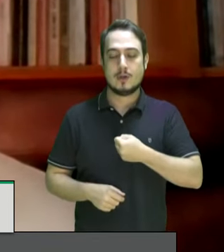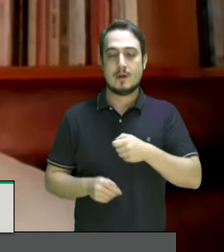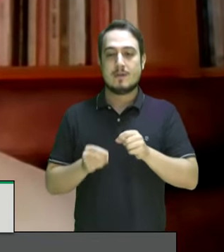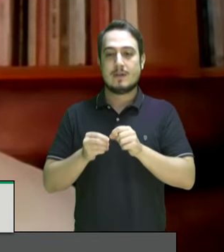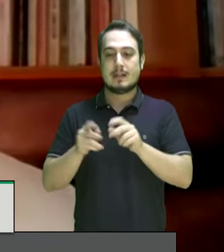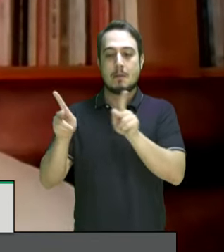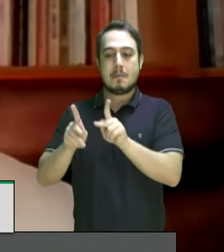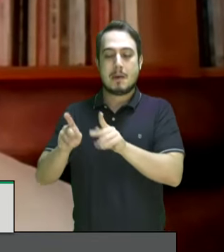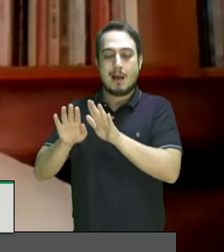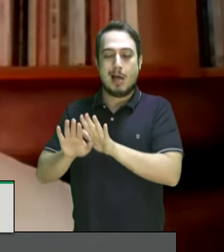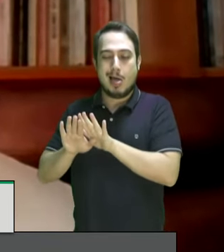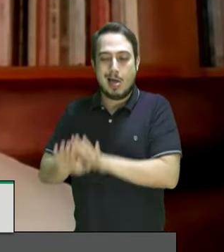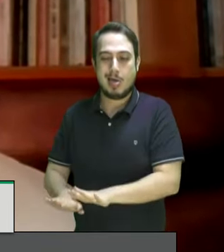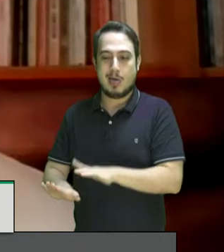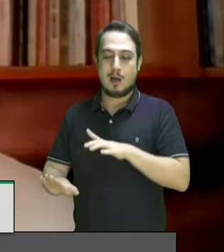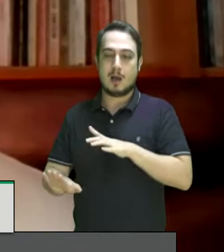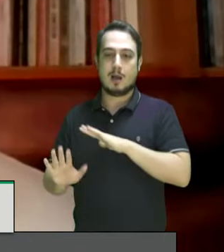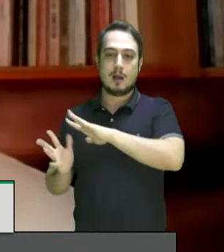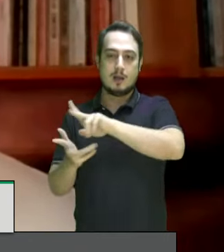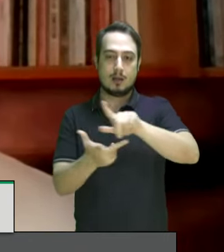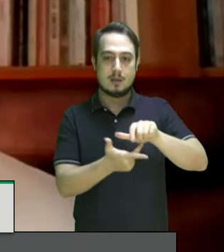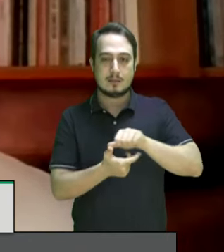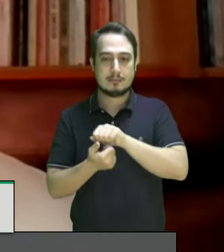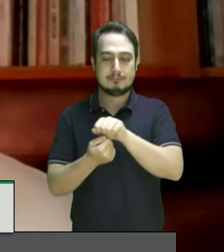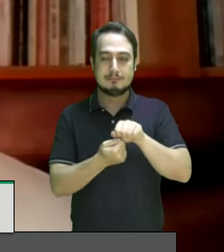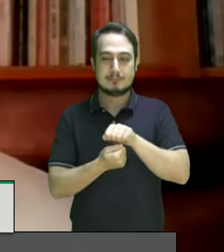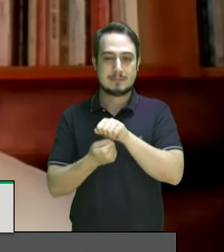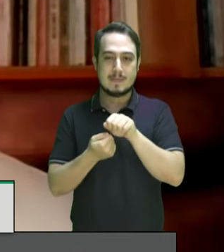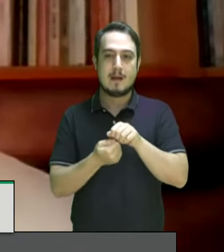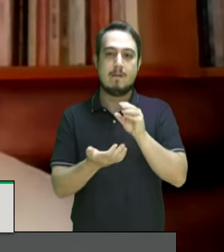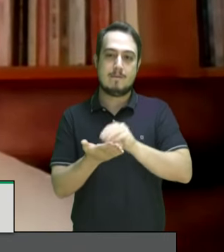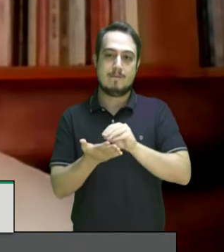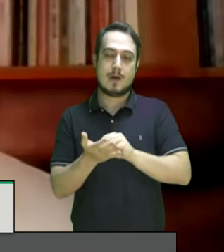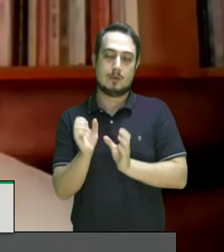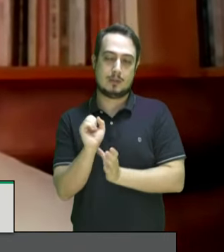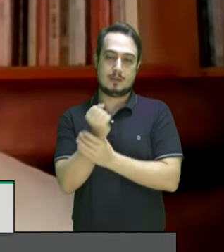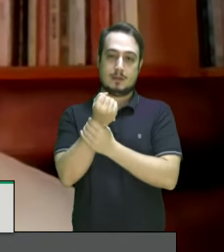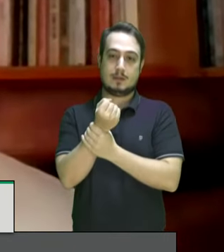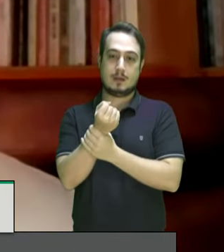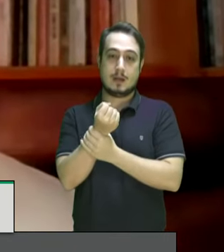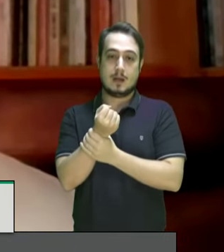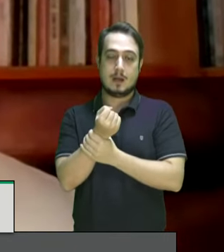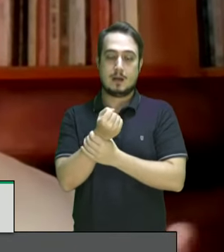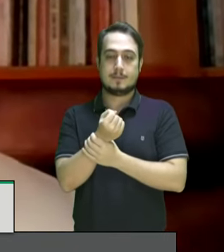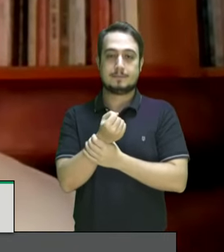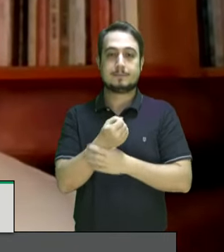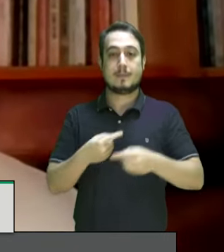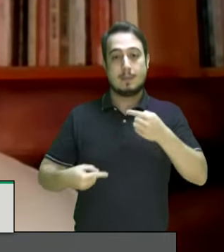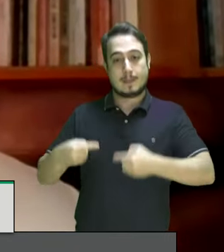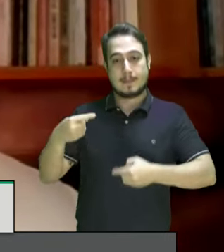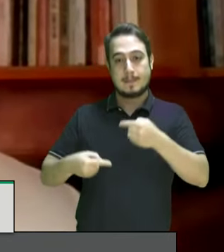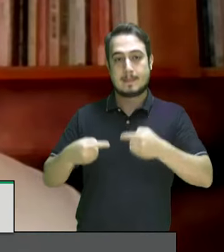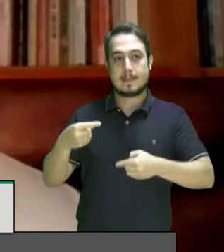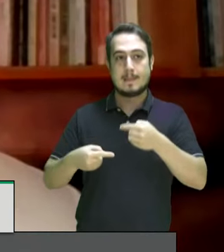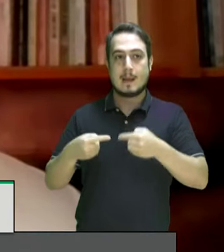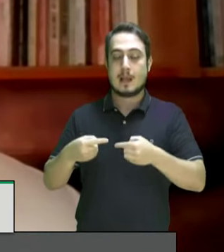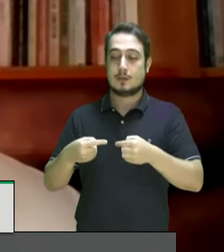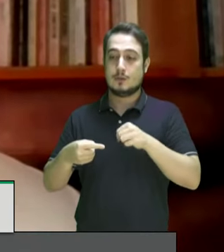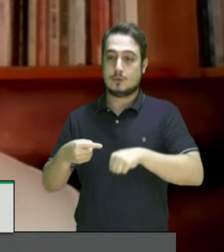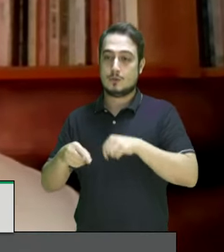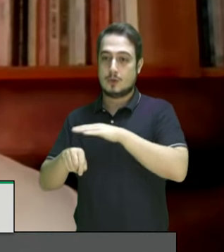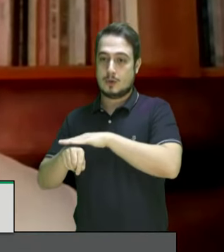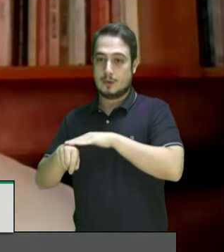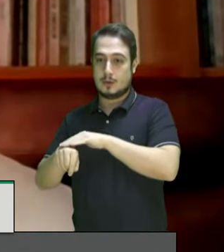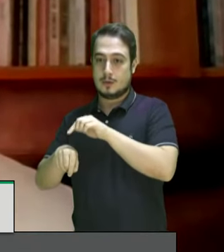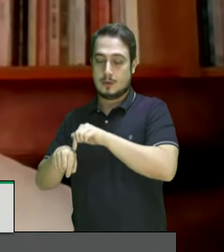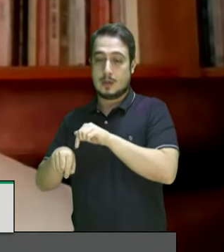segurança internacional. Em contraste, e particularmente depois da a execução pública de George